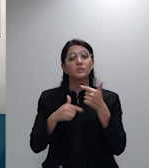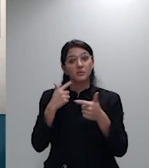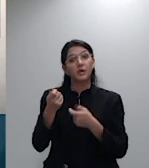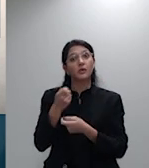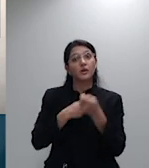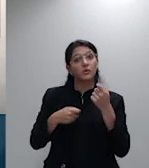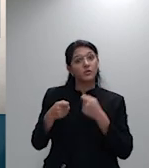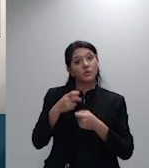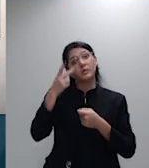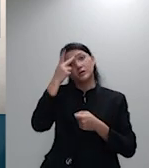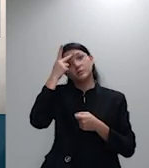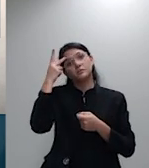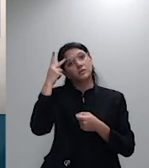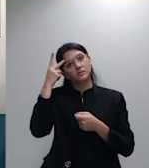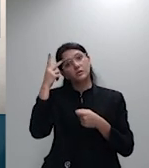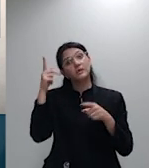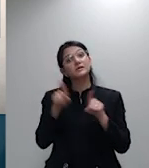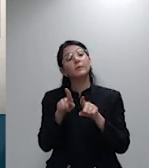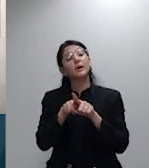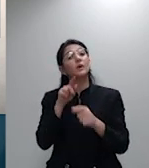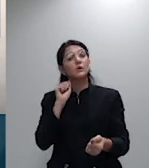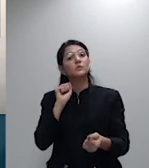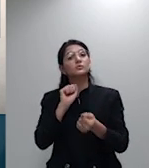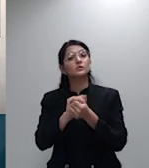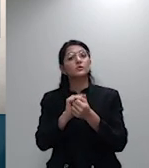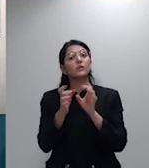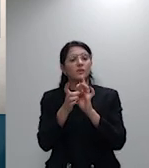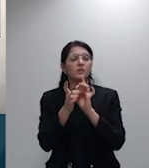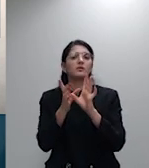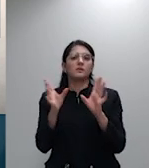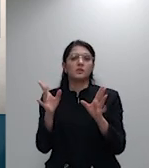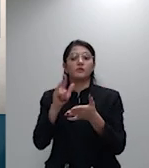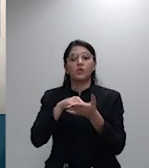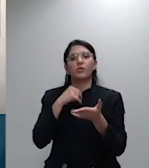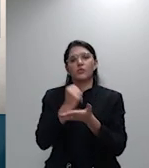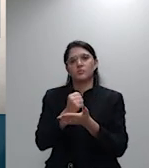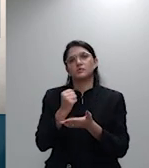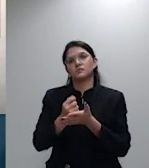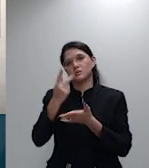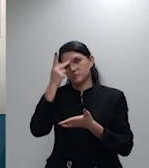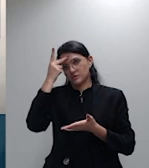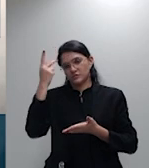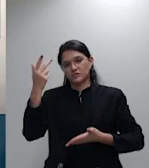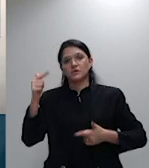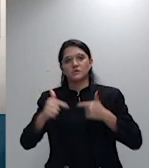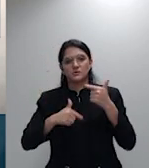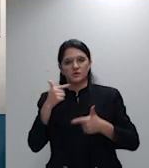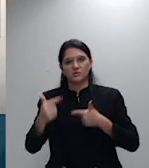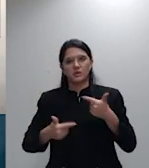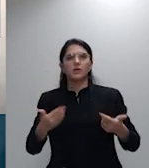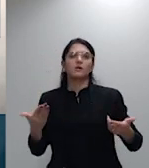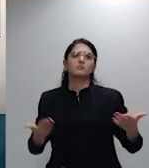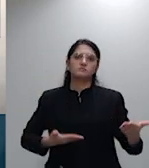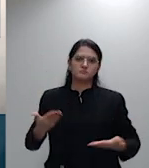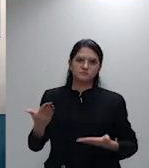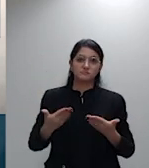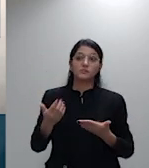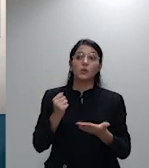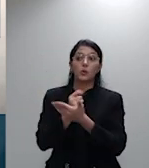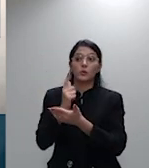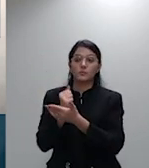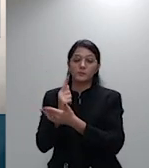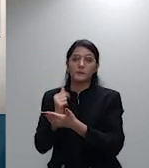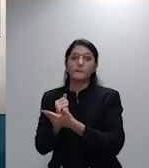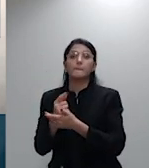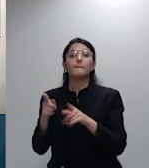de contratar os consumidores não havendo em falar em onerosidade excessiva ou discriminação aos